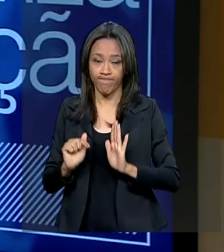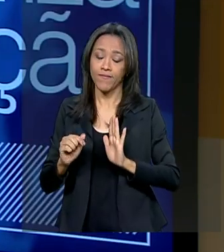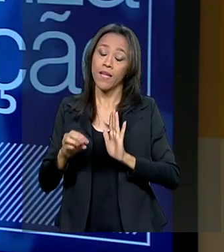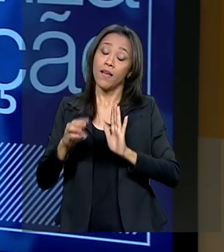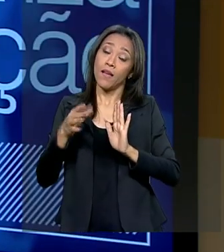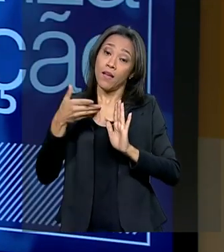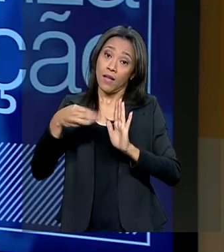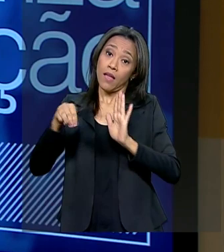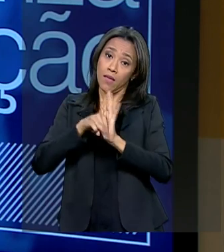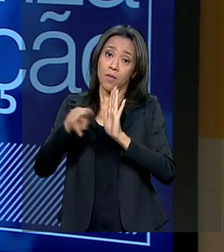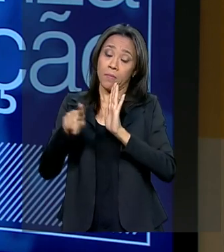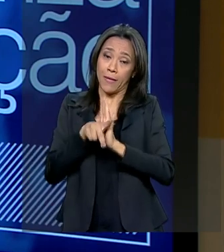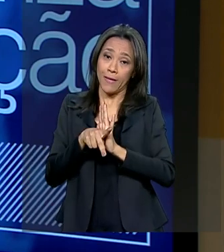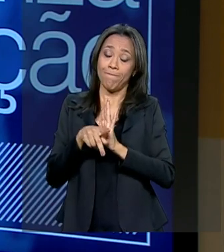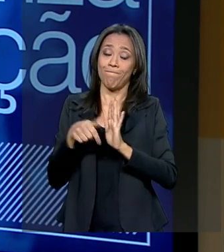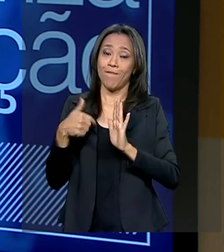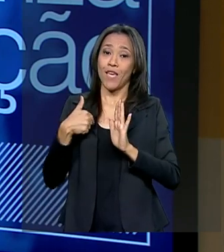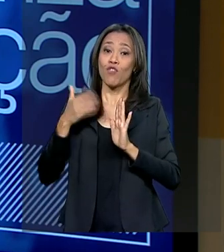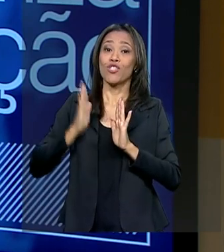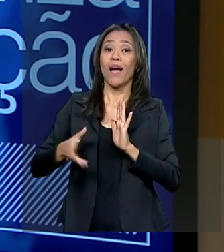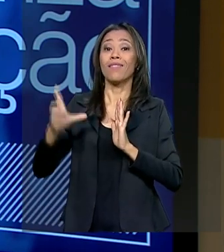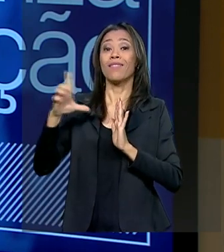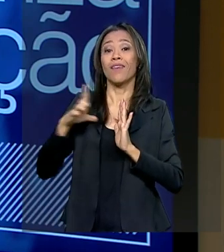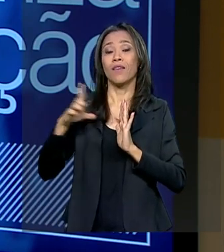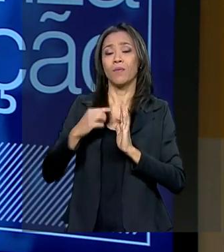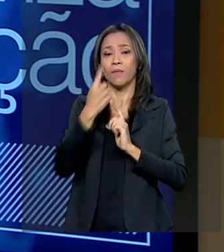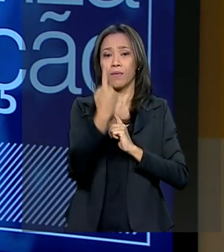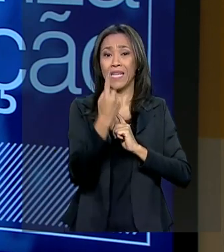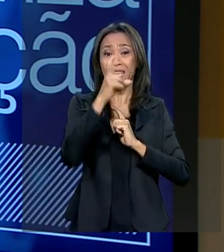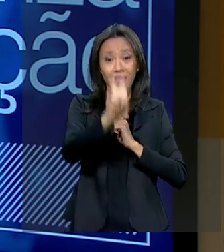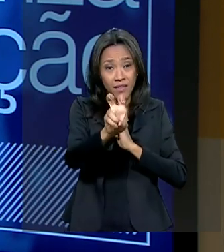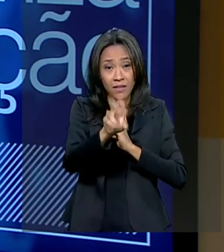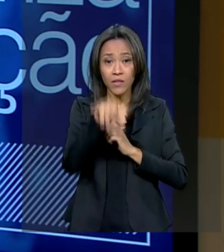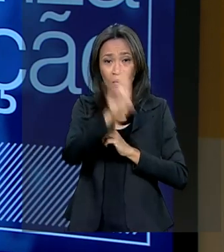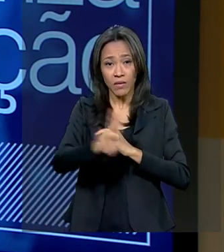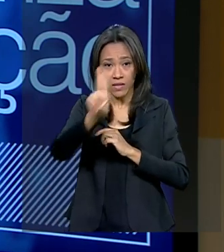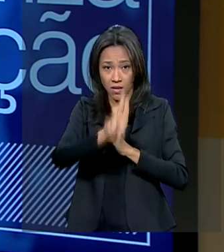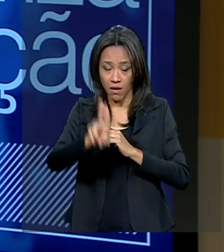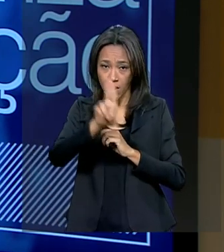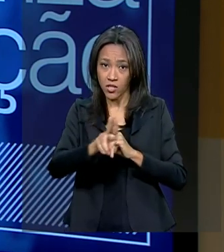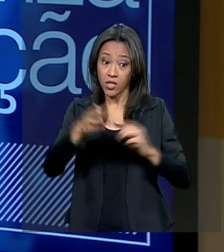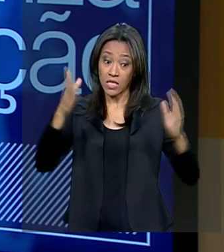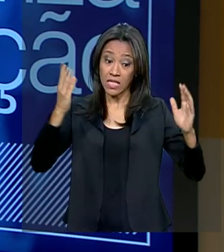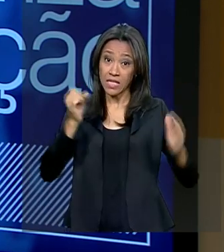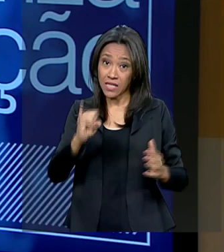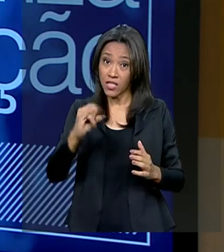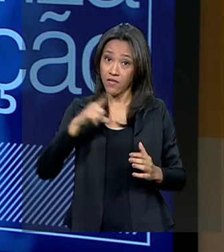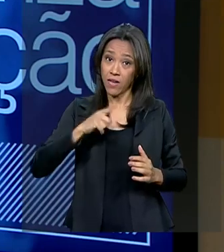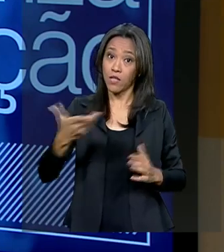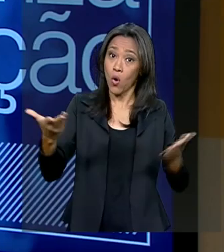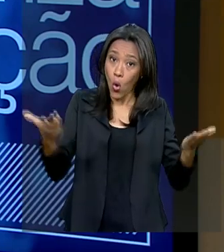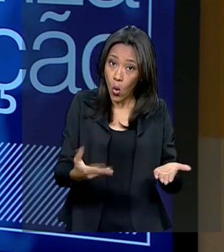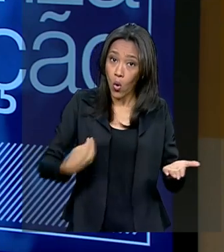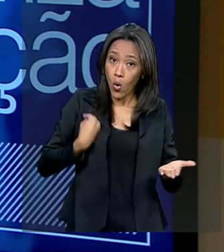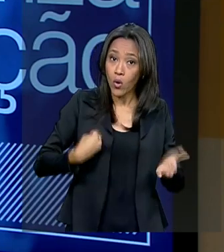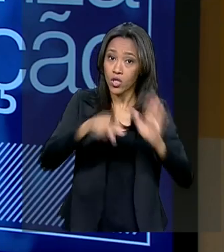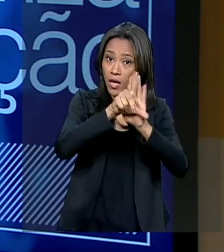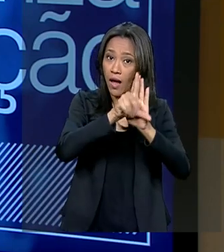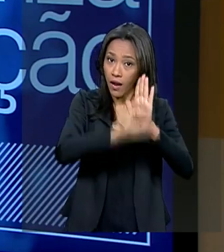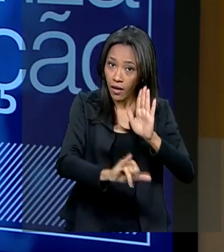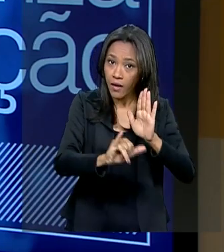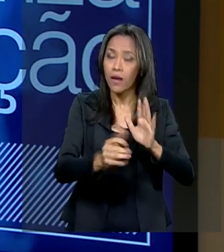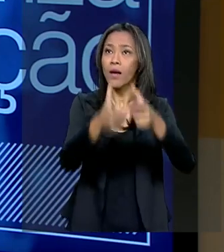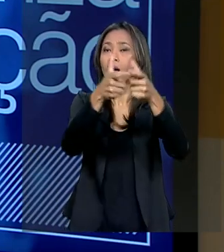que eu teria para a medida provisória é que eu já tenho 15 universidades que, se eu tivesse a lei hoje vigorando, já teriam mais receita.